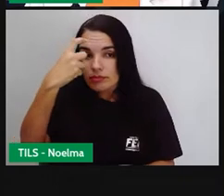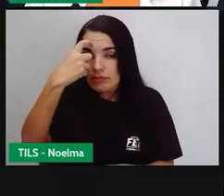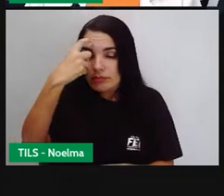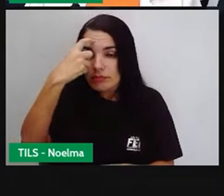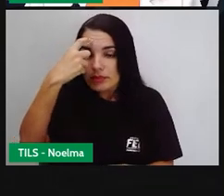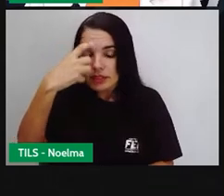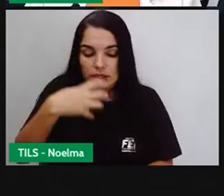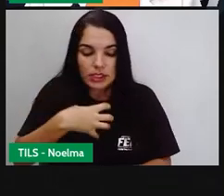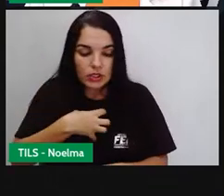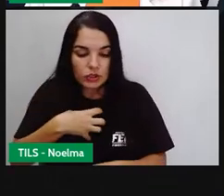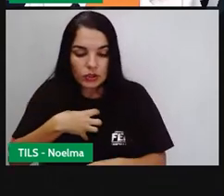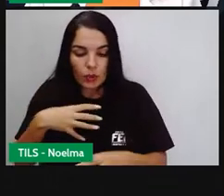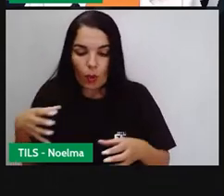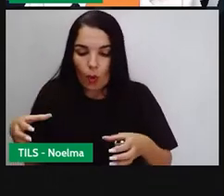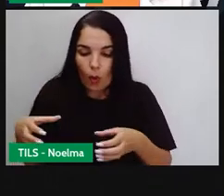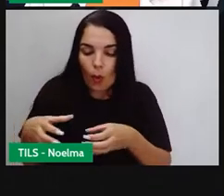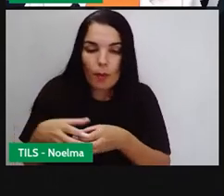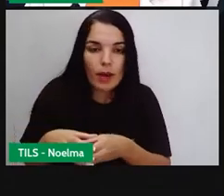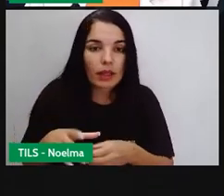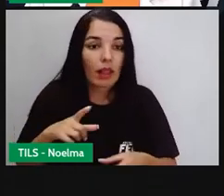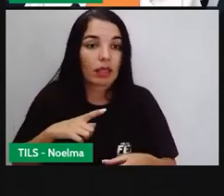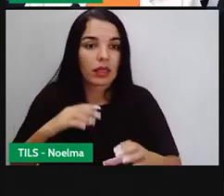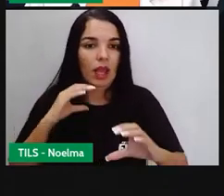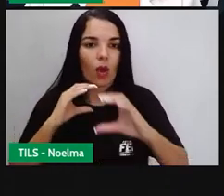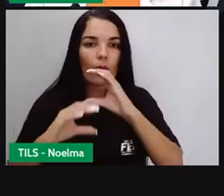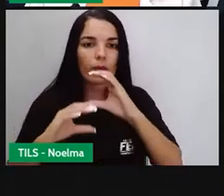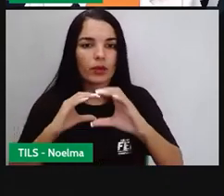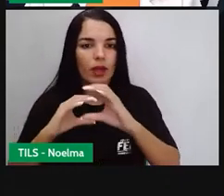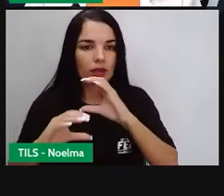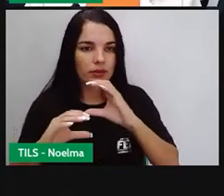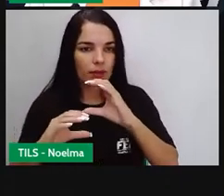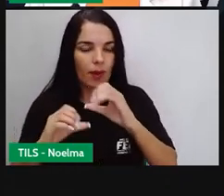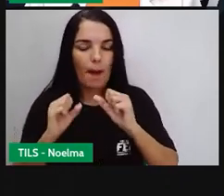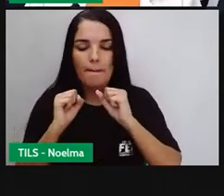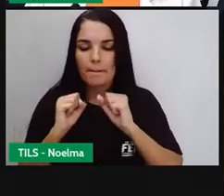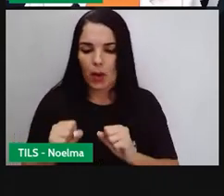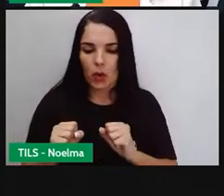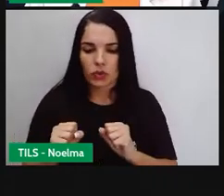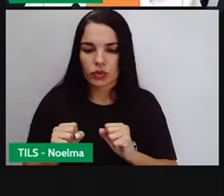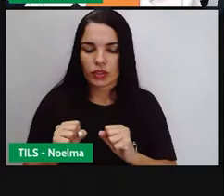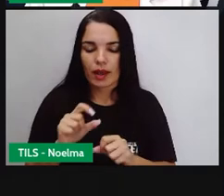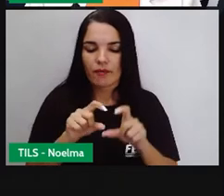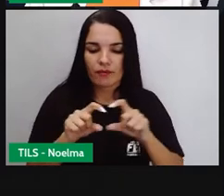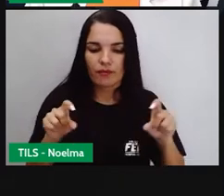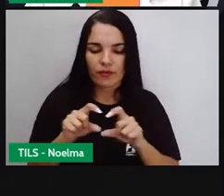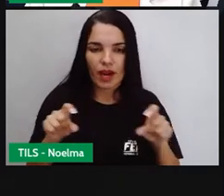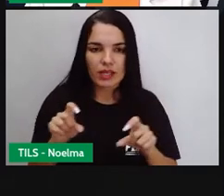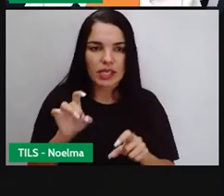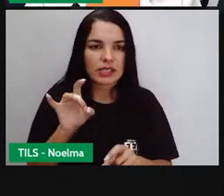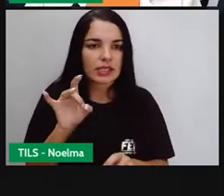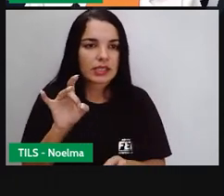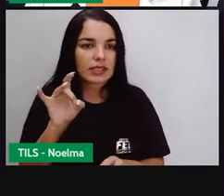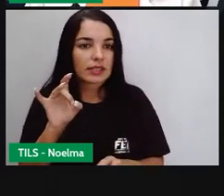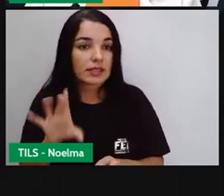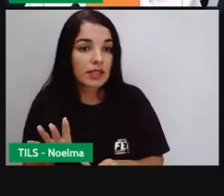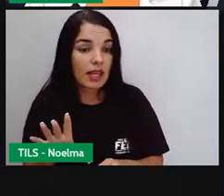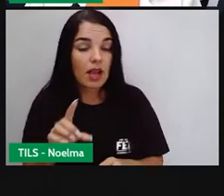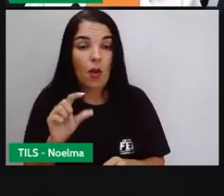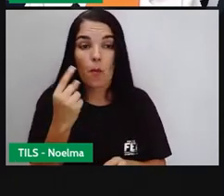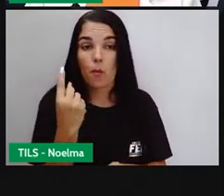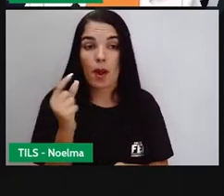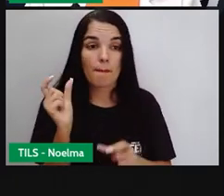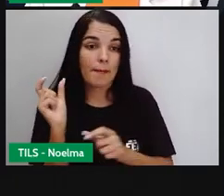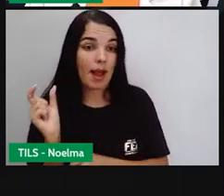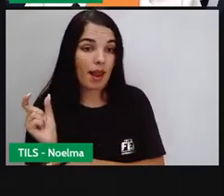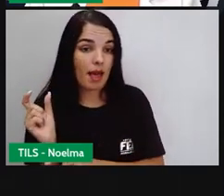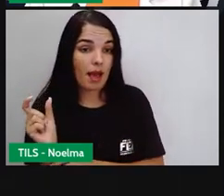comunicação. A frase pode ser formada por uma palavra ou conjunto organizado em palavras, podendo